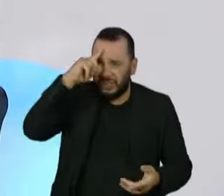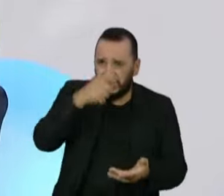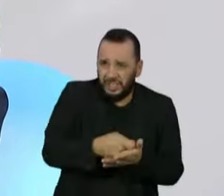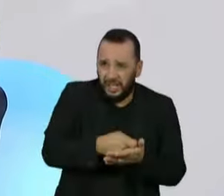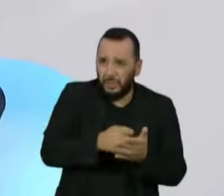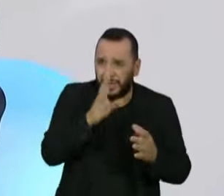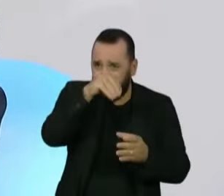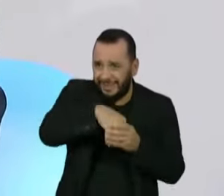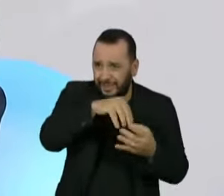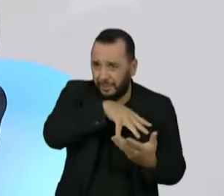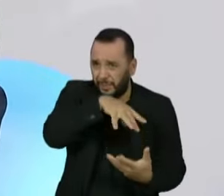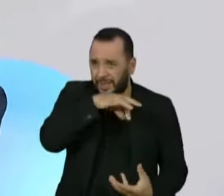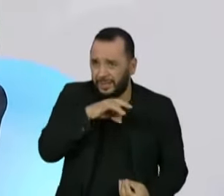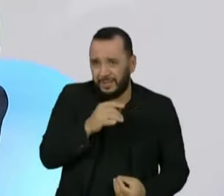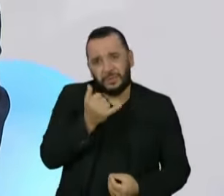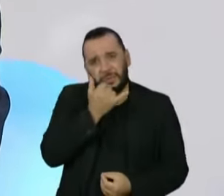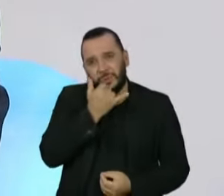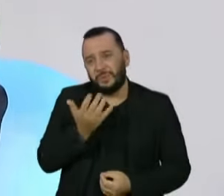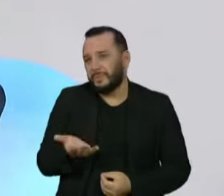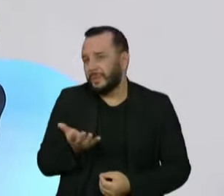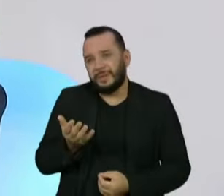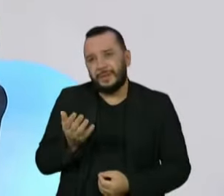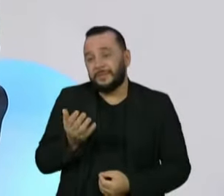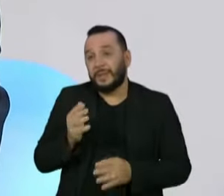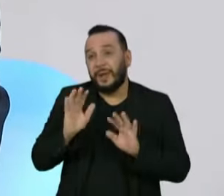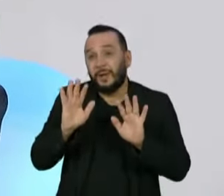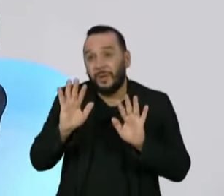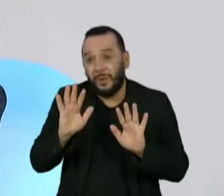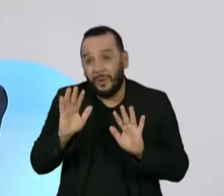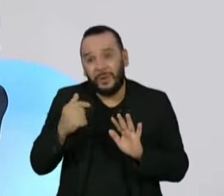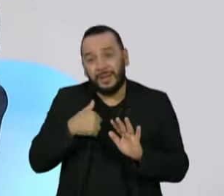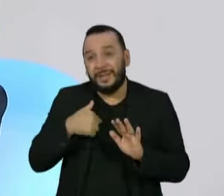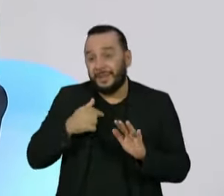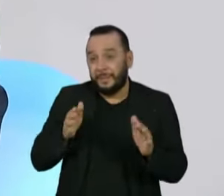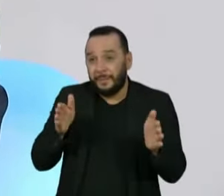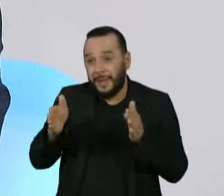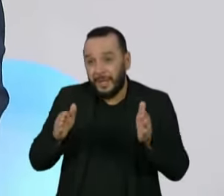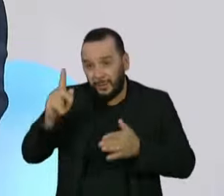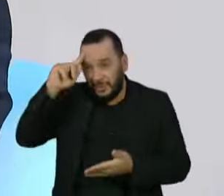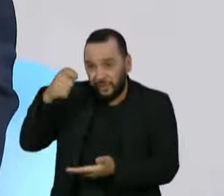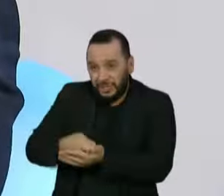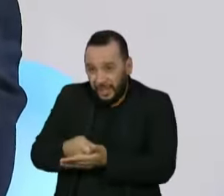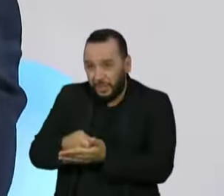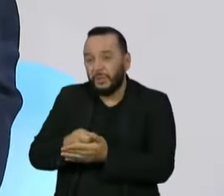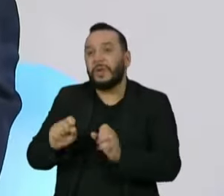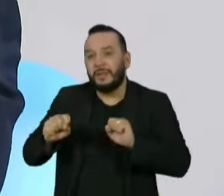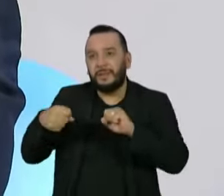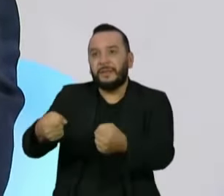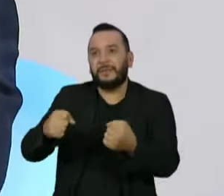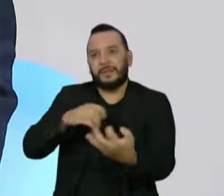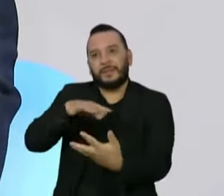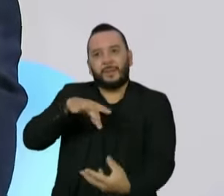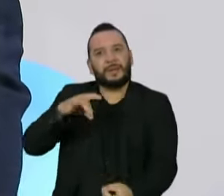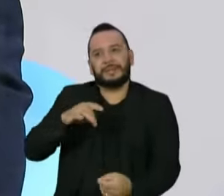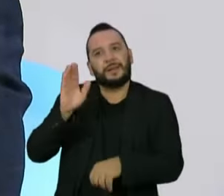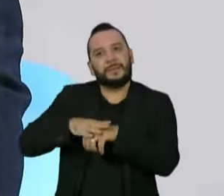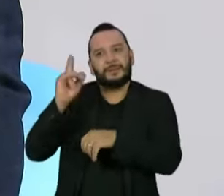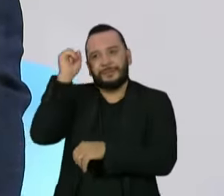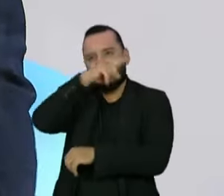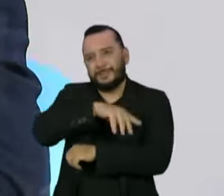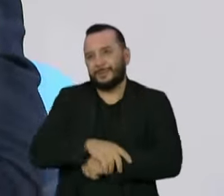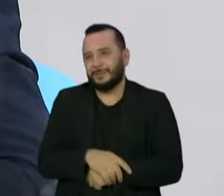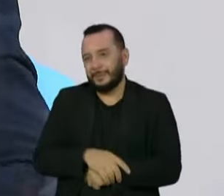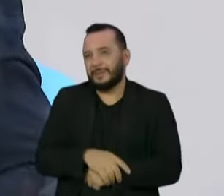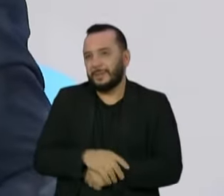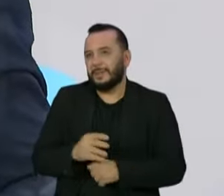mesmo é você defender democracia estando numa ditadura. Então, esse é o comportamento de quem quer ter o poder